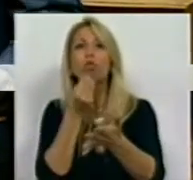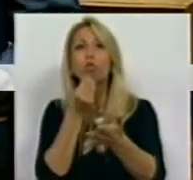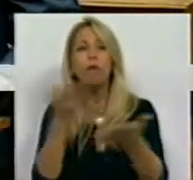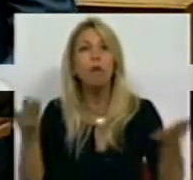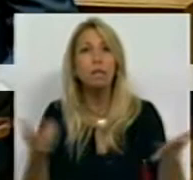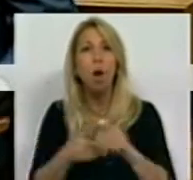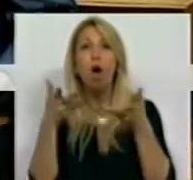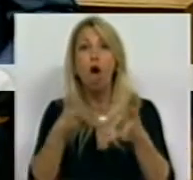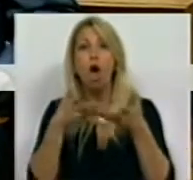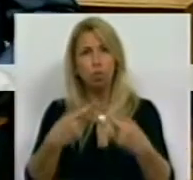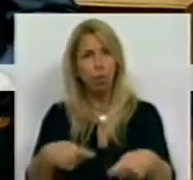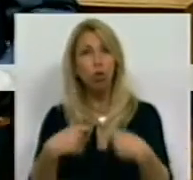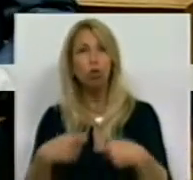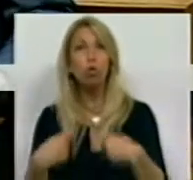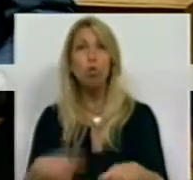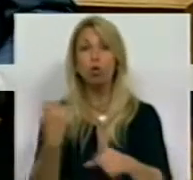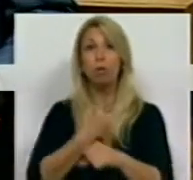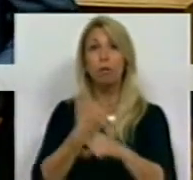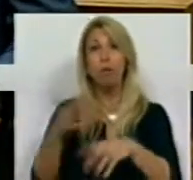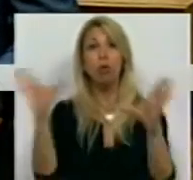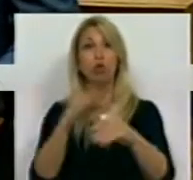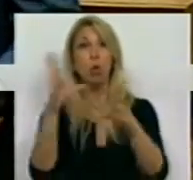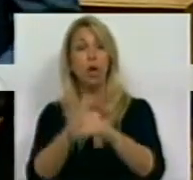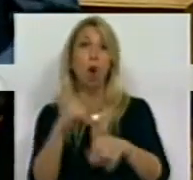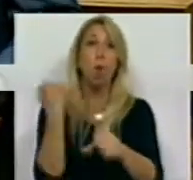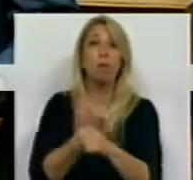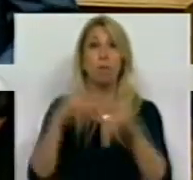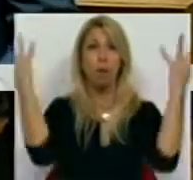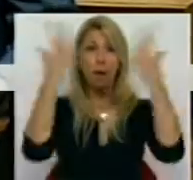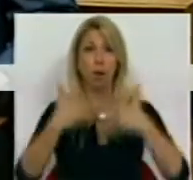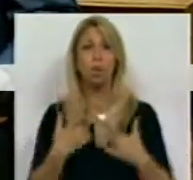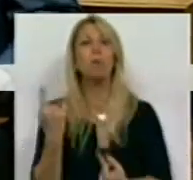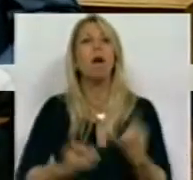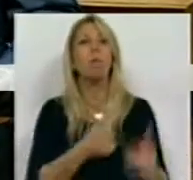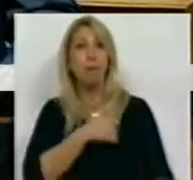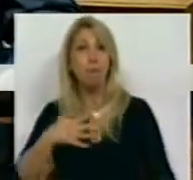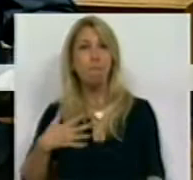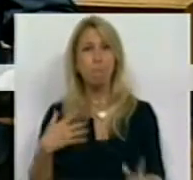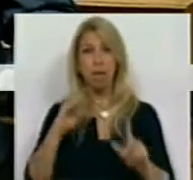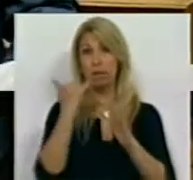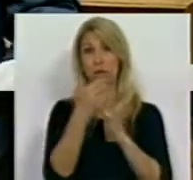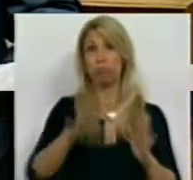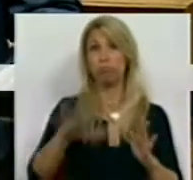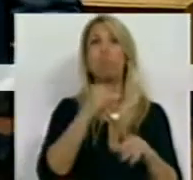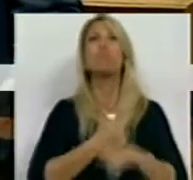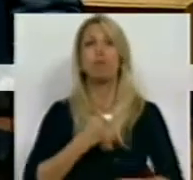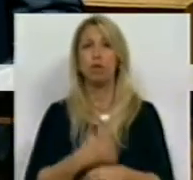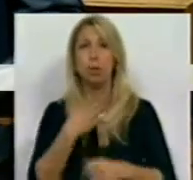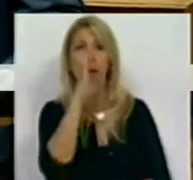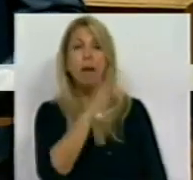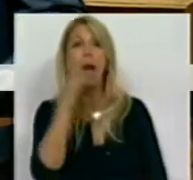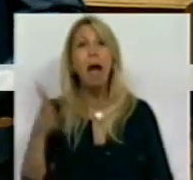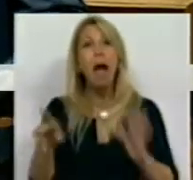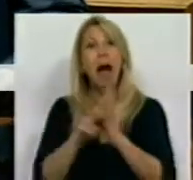custo, no trabalho extraordinário, no trabalho noturno. Em algumas empresas e categorias profissionais, a aplicação do